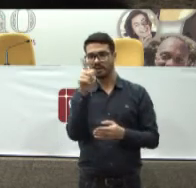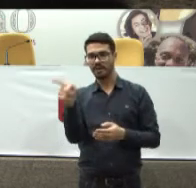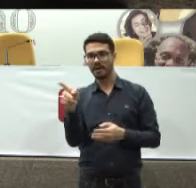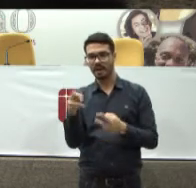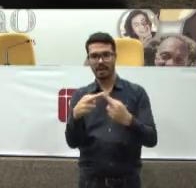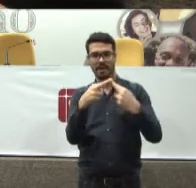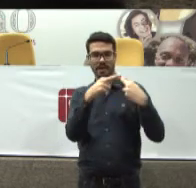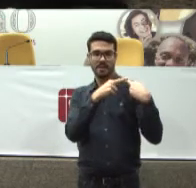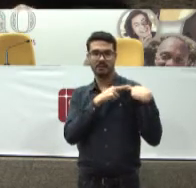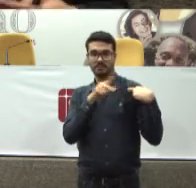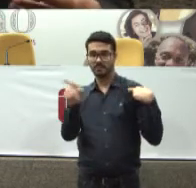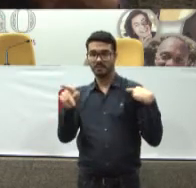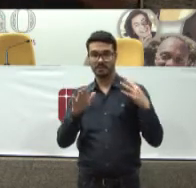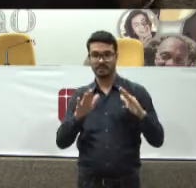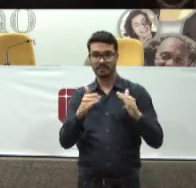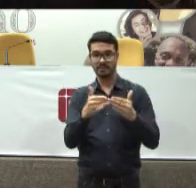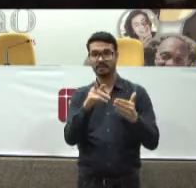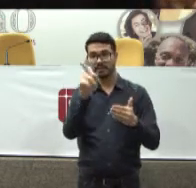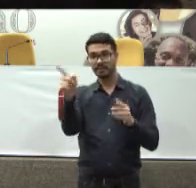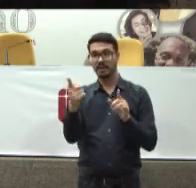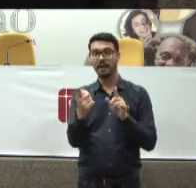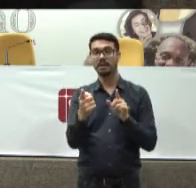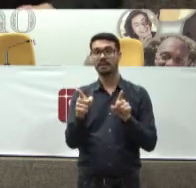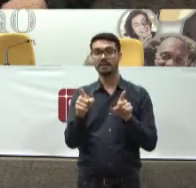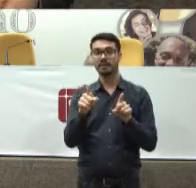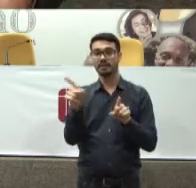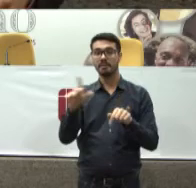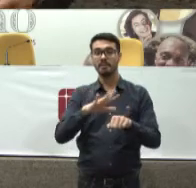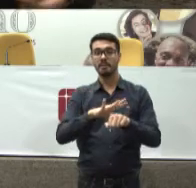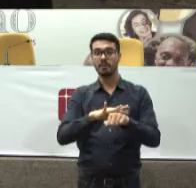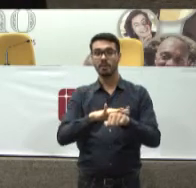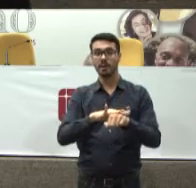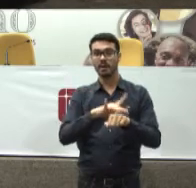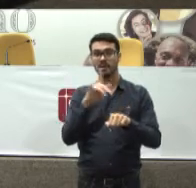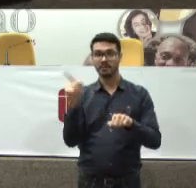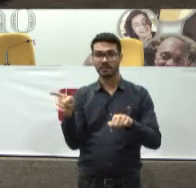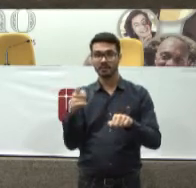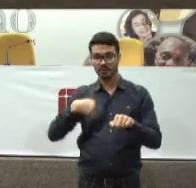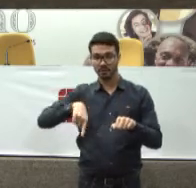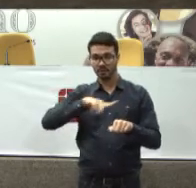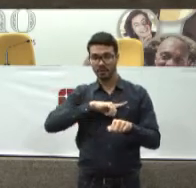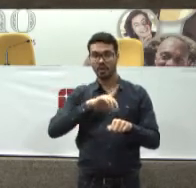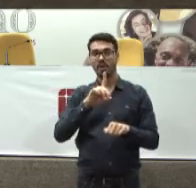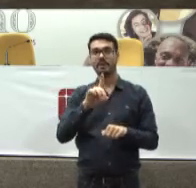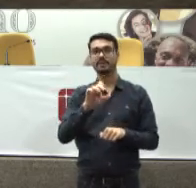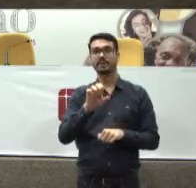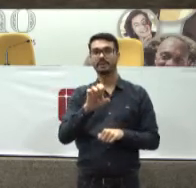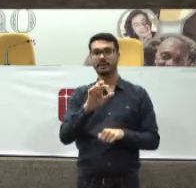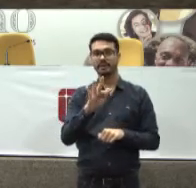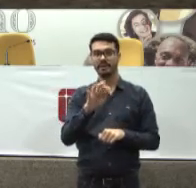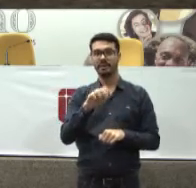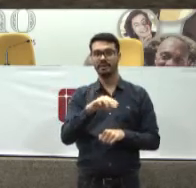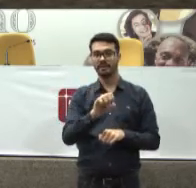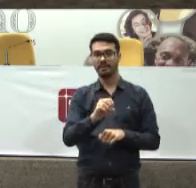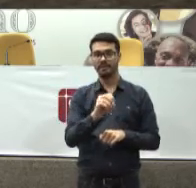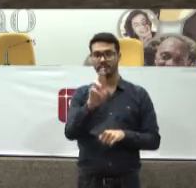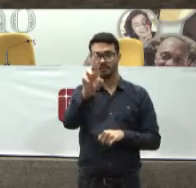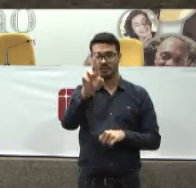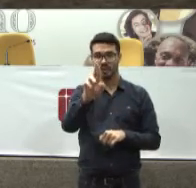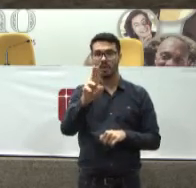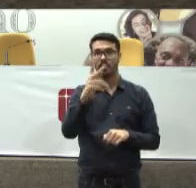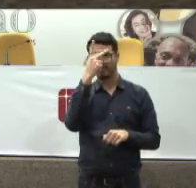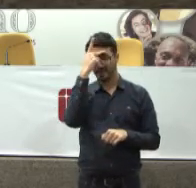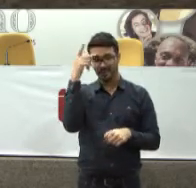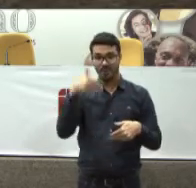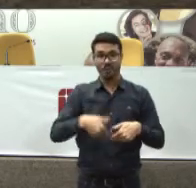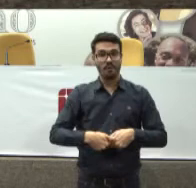É responsável E especialista Em atender E lidar com pessoas doentes E nós Defensores Com pessoas com fome Na Defensoria